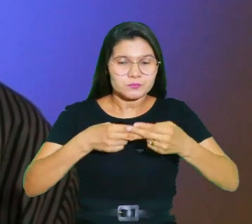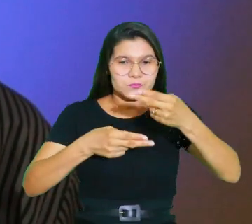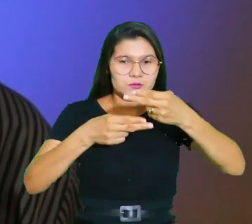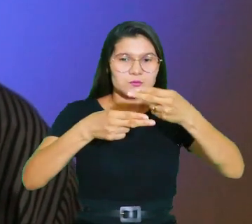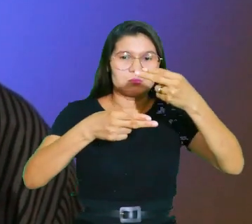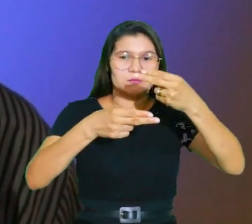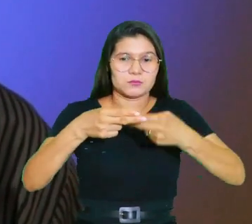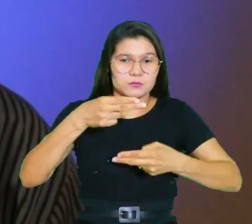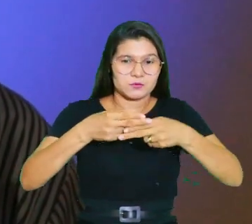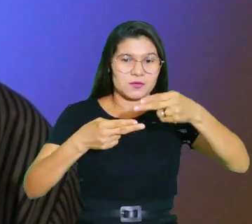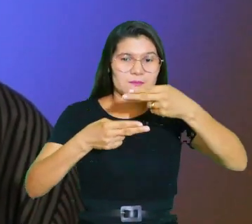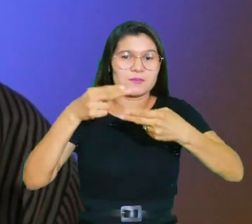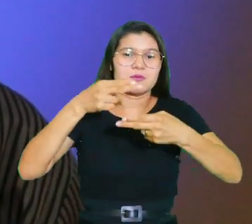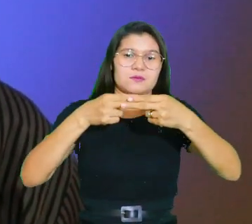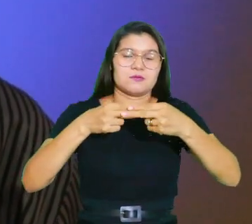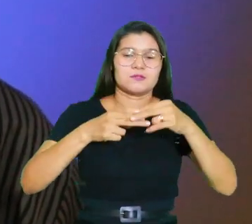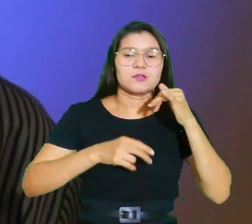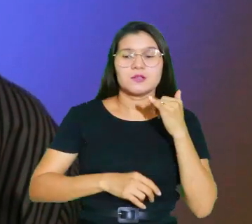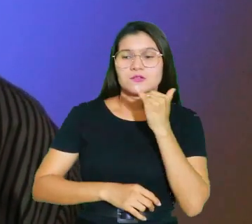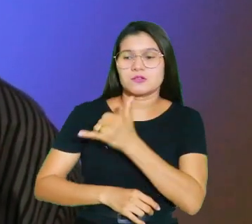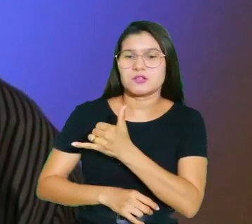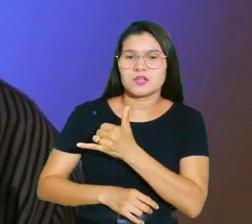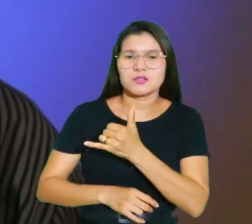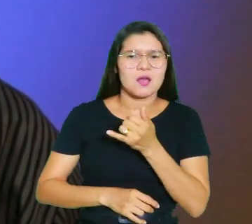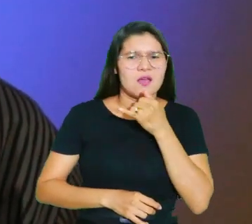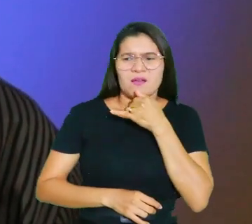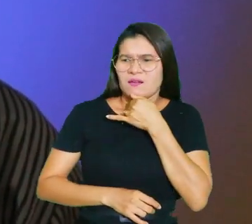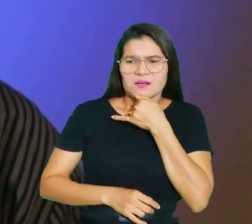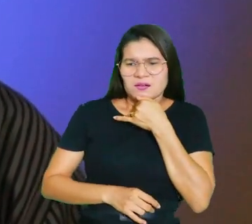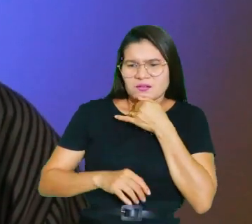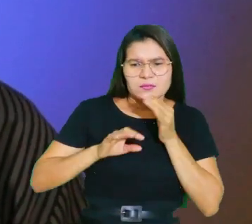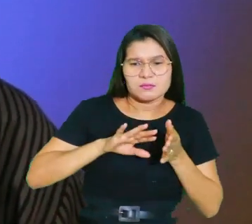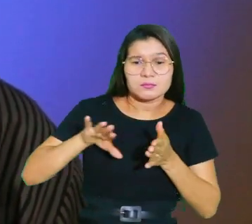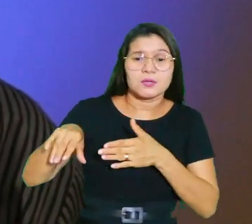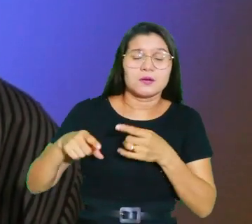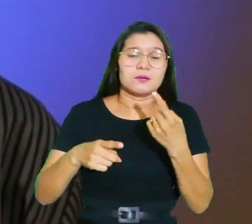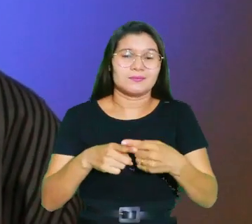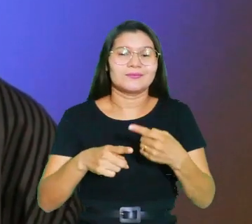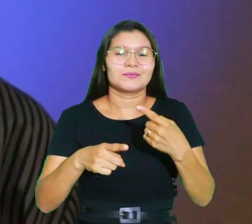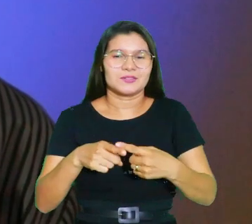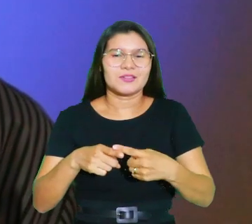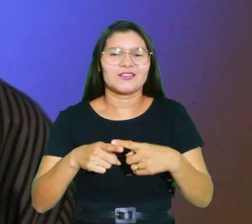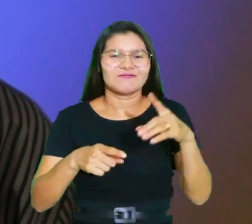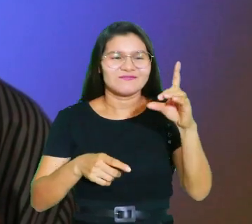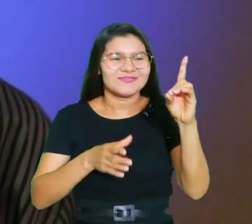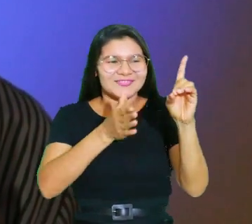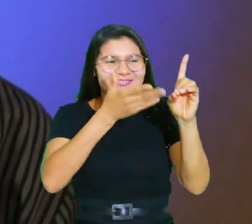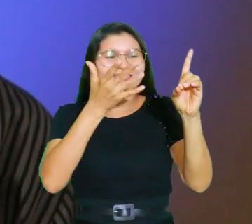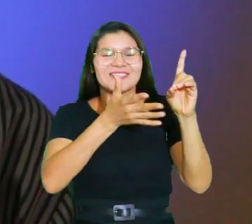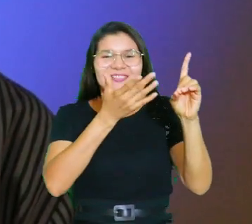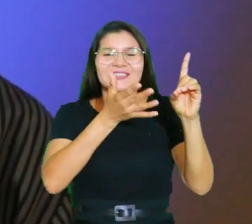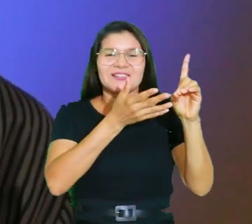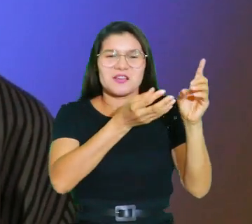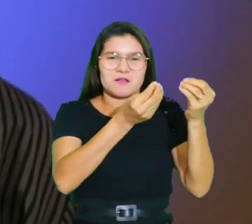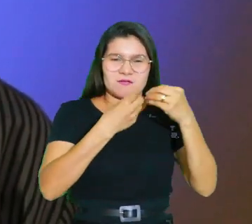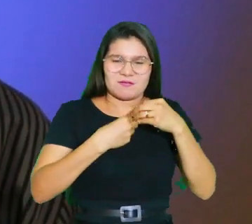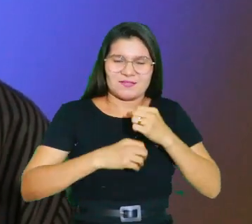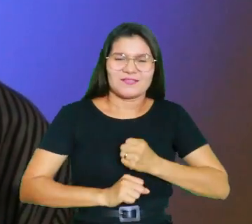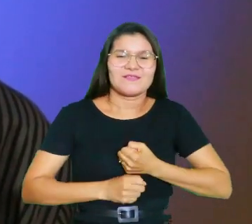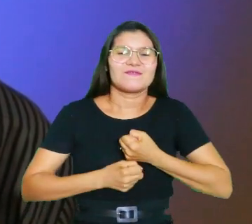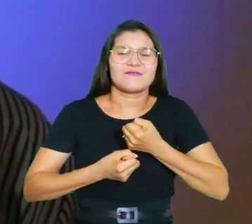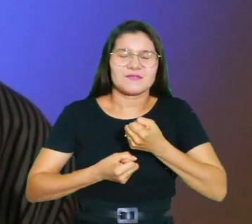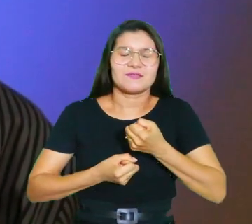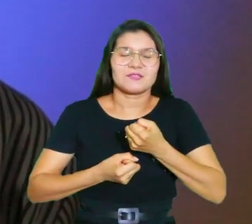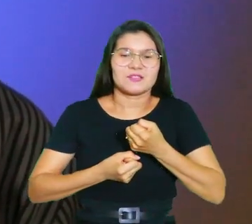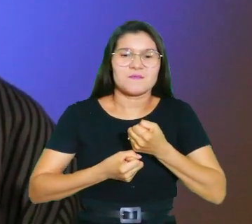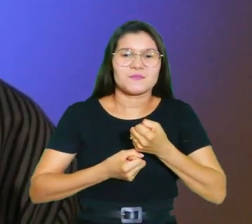Portanto, não vos entristeçais, porque a alegria do Senhor é a vossa força. Ele desejava que